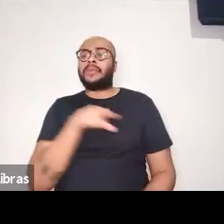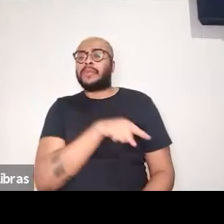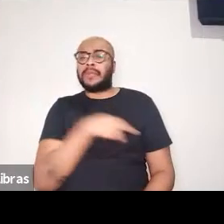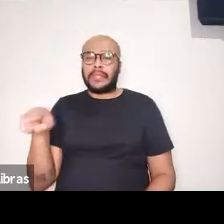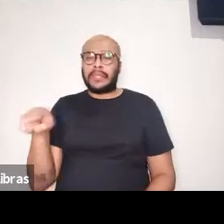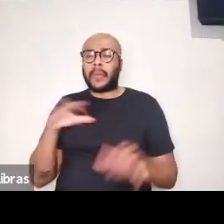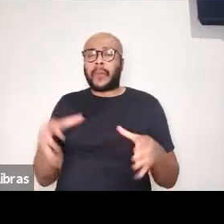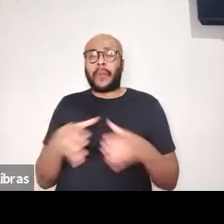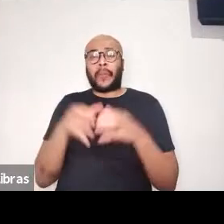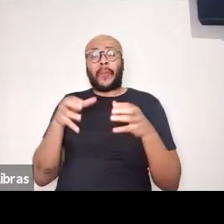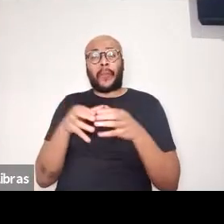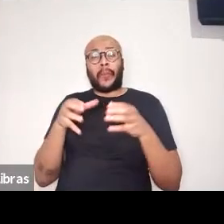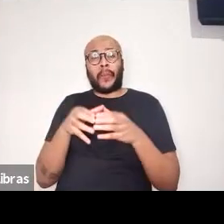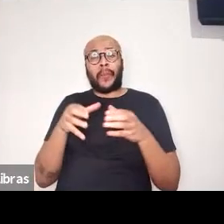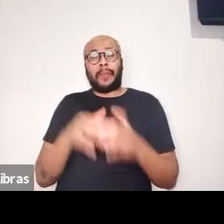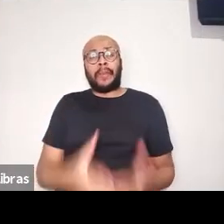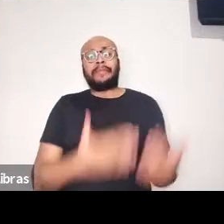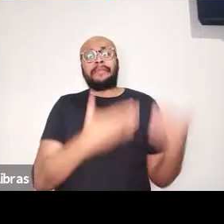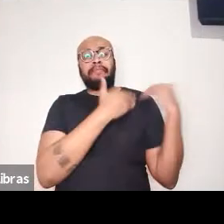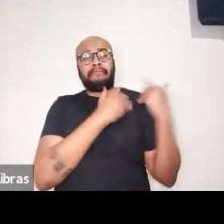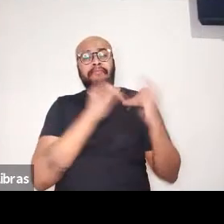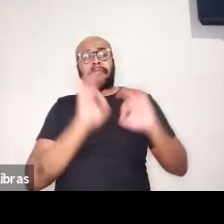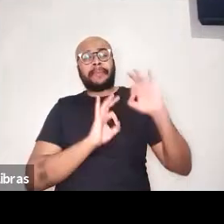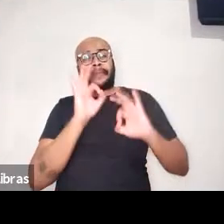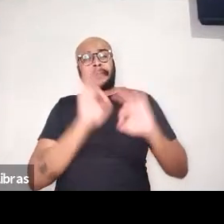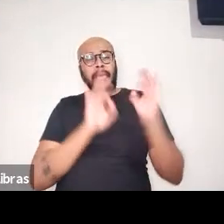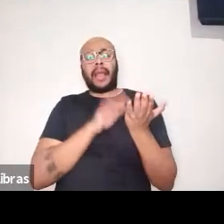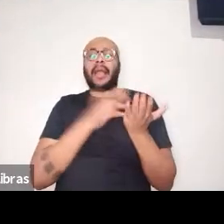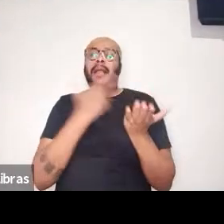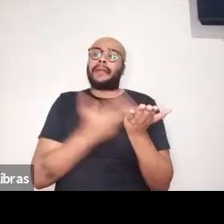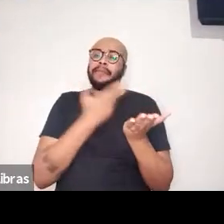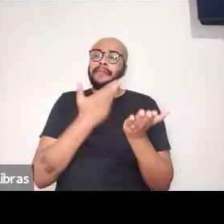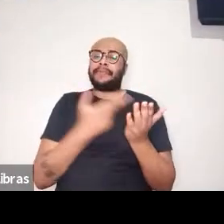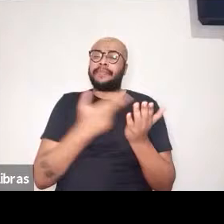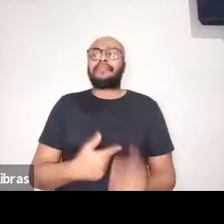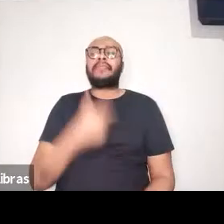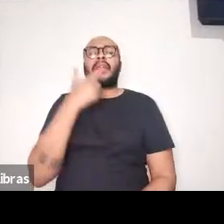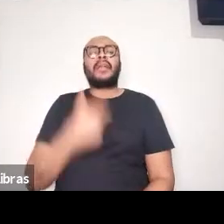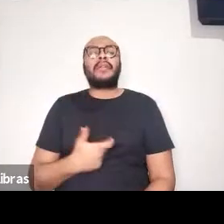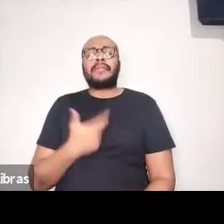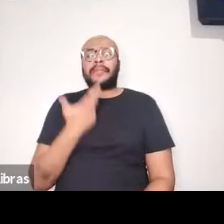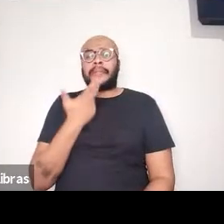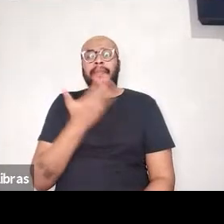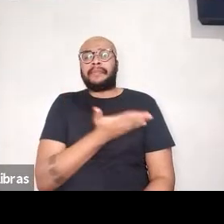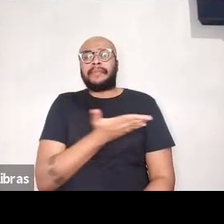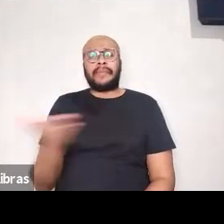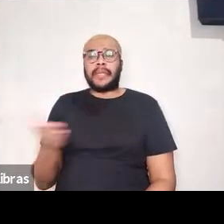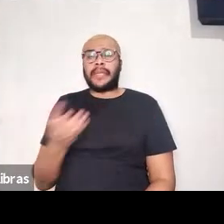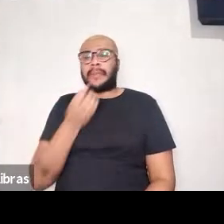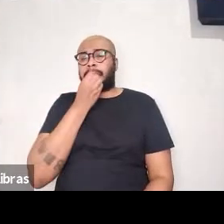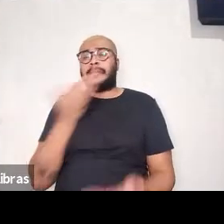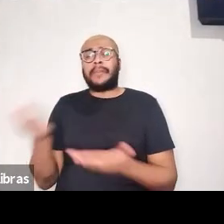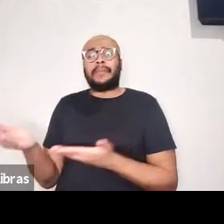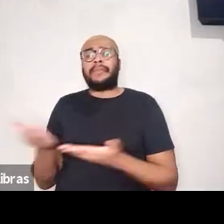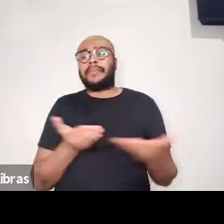comissão editorial, é, que eu quero dizer, sejam todas,